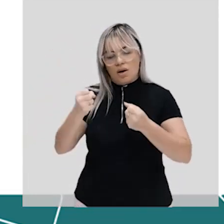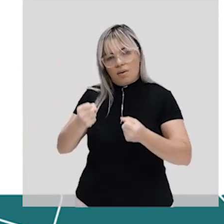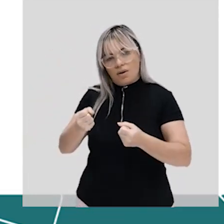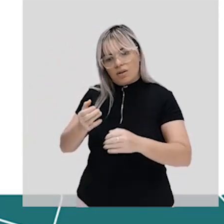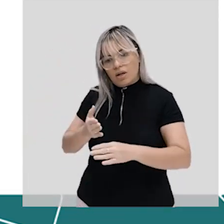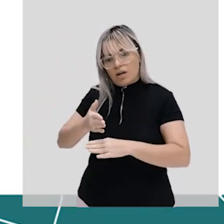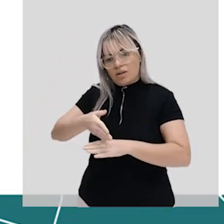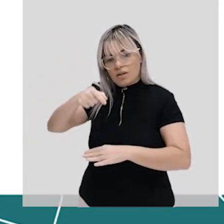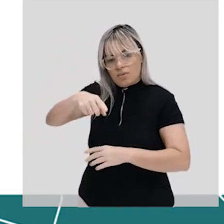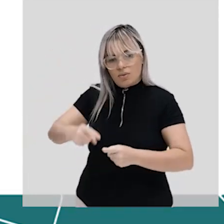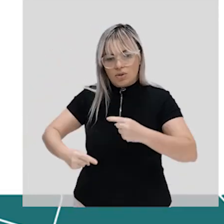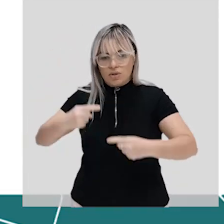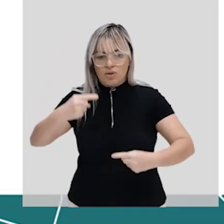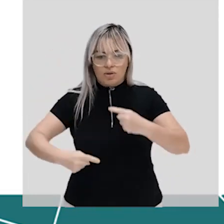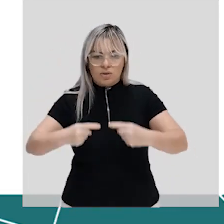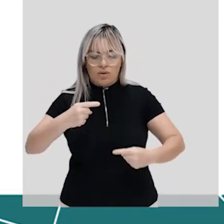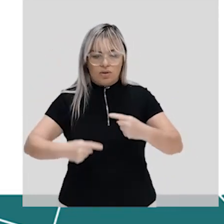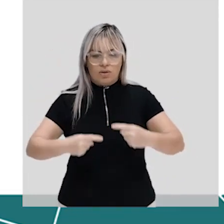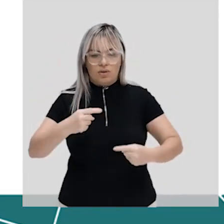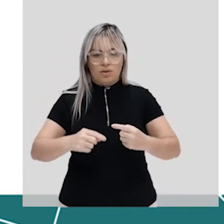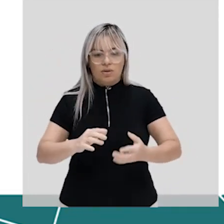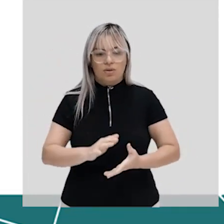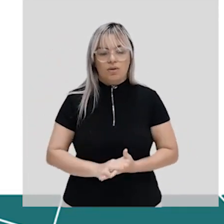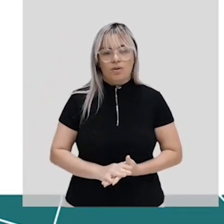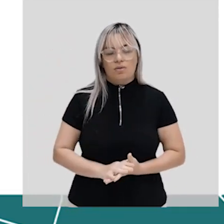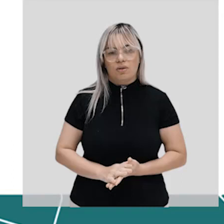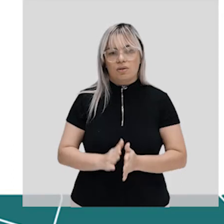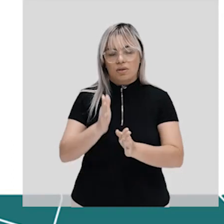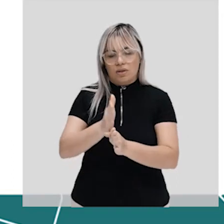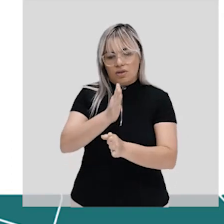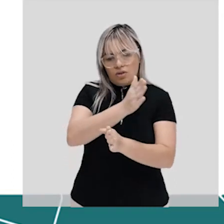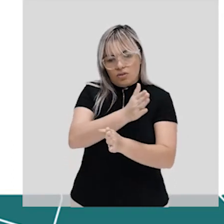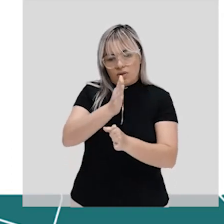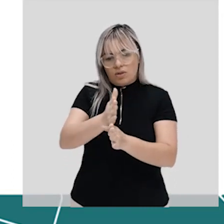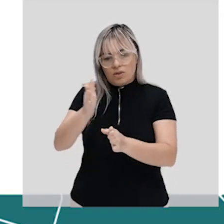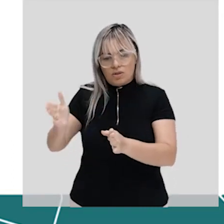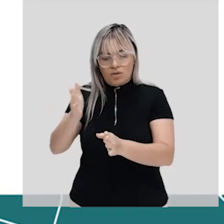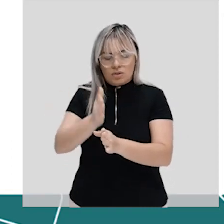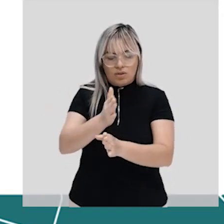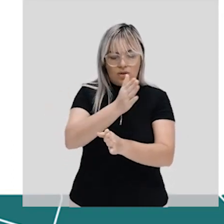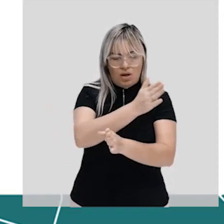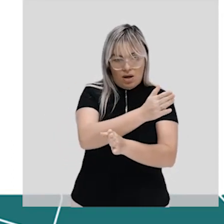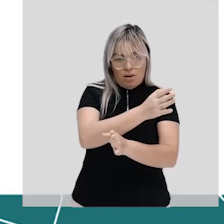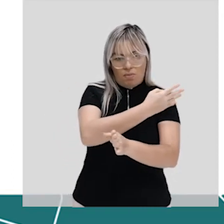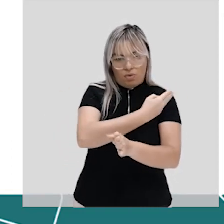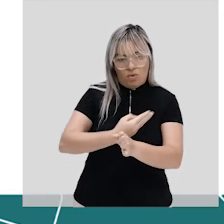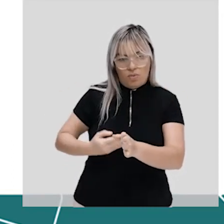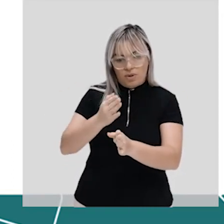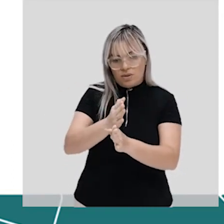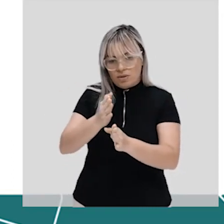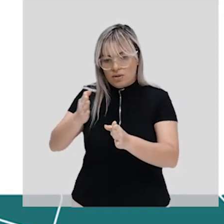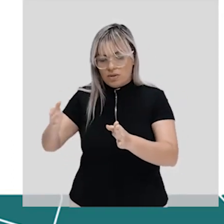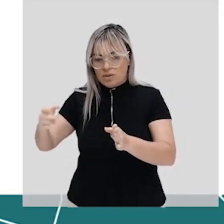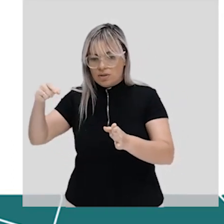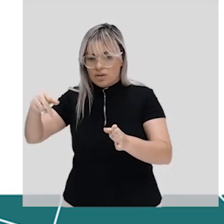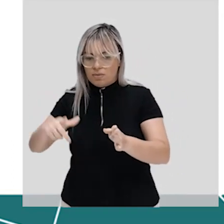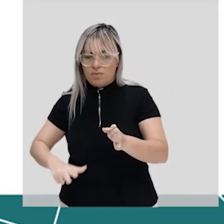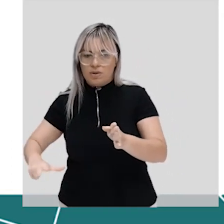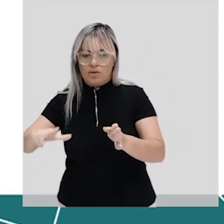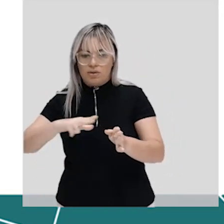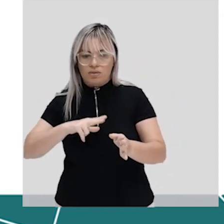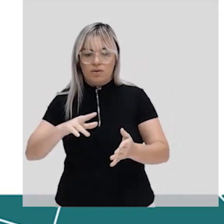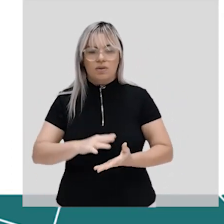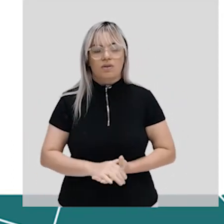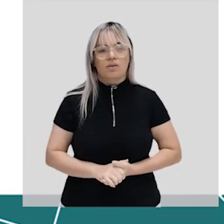entre o estado e a sociedade civil também dito isso vamos para as características